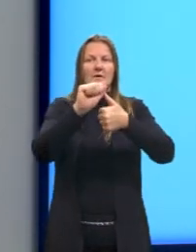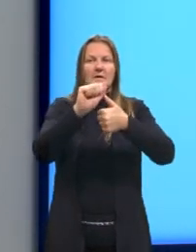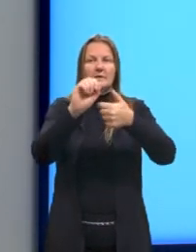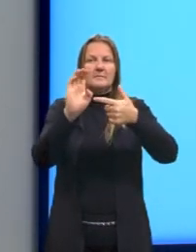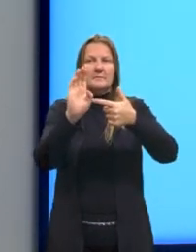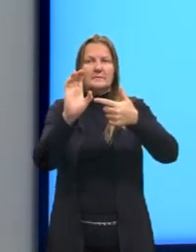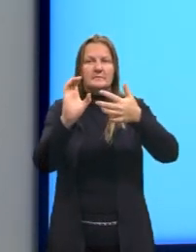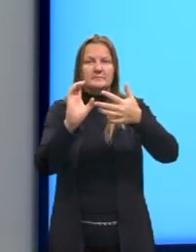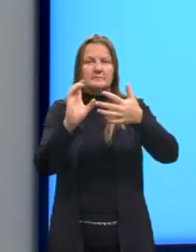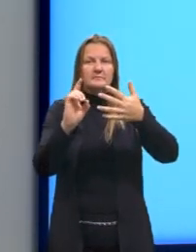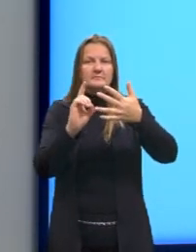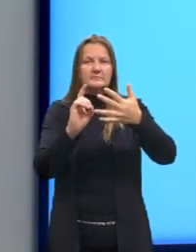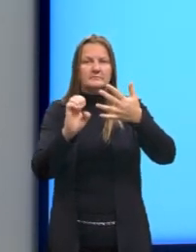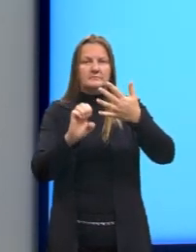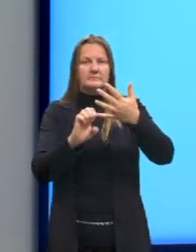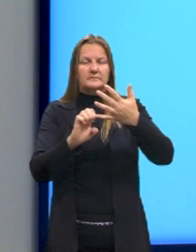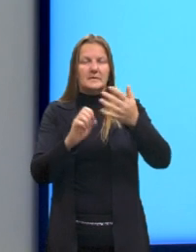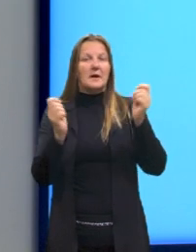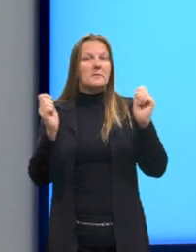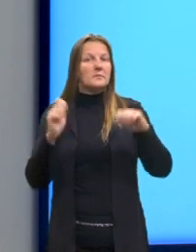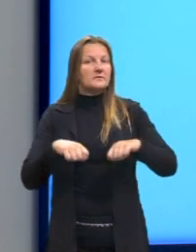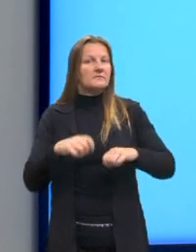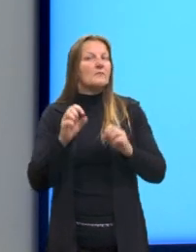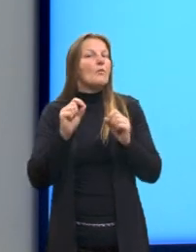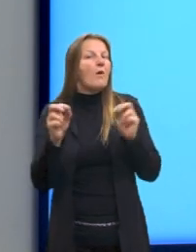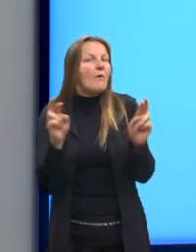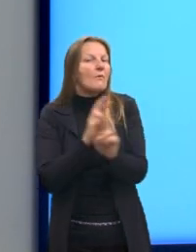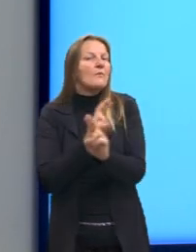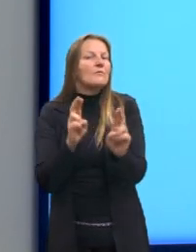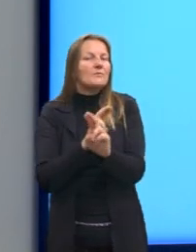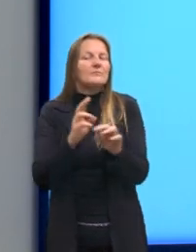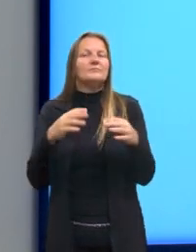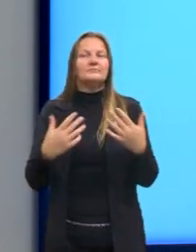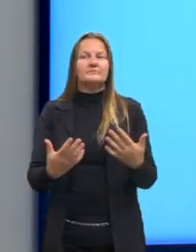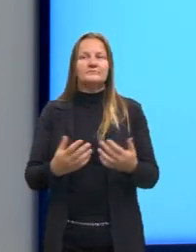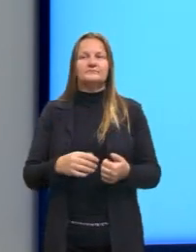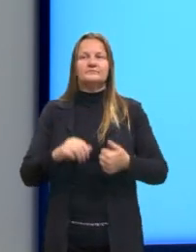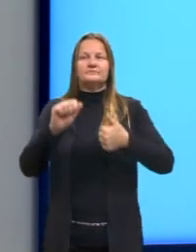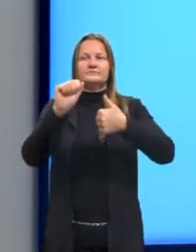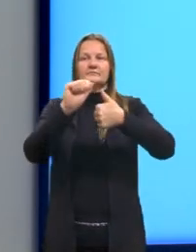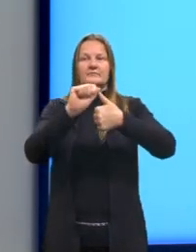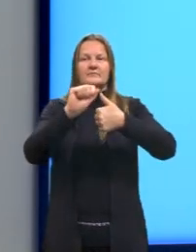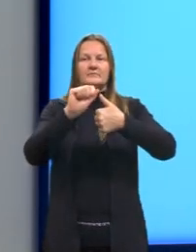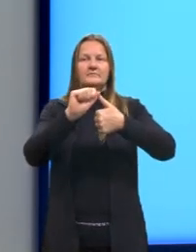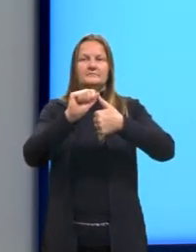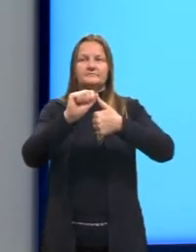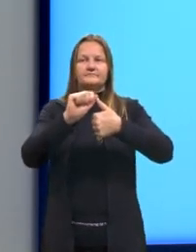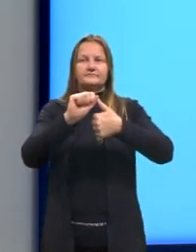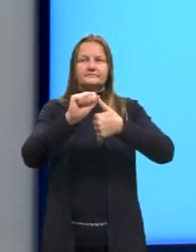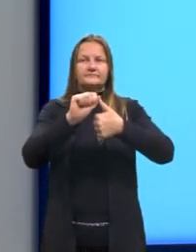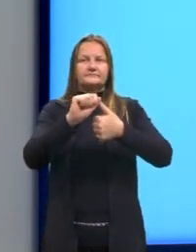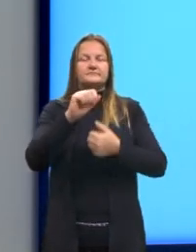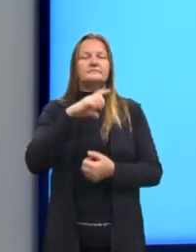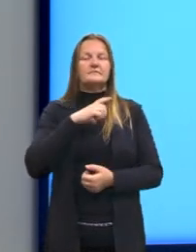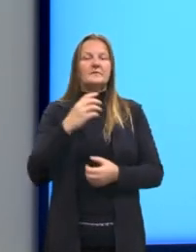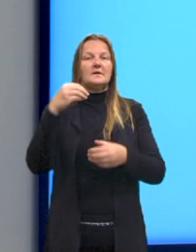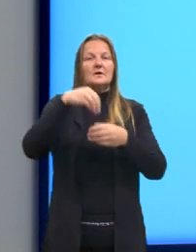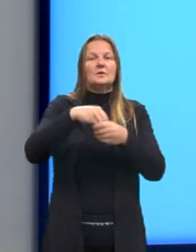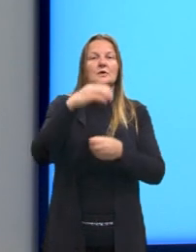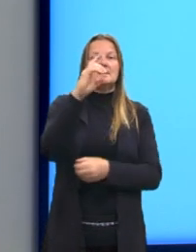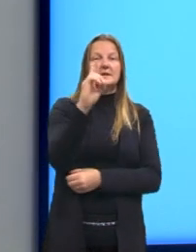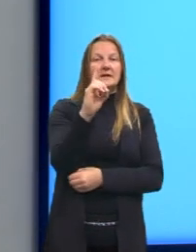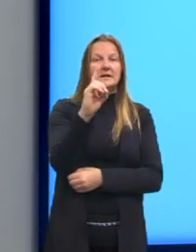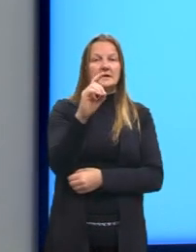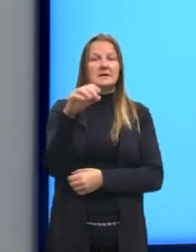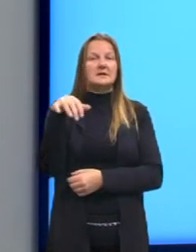trazendo, né, cinco possíveis relações, onde nós temos o D e o C, né, ao invés de usar